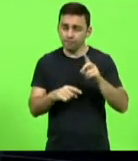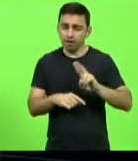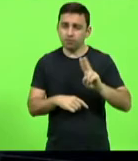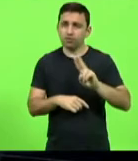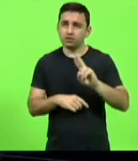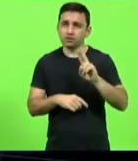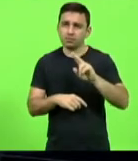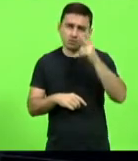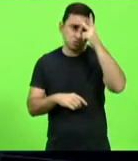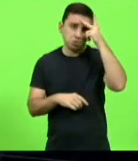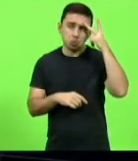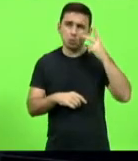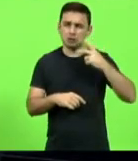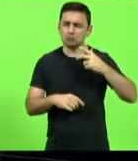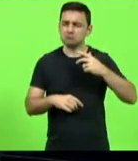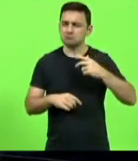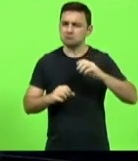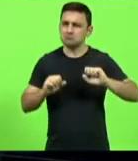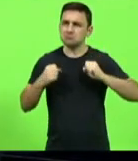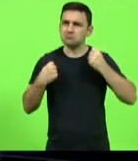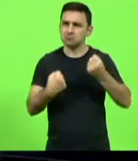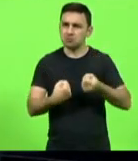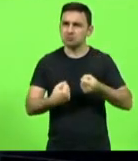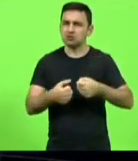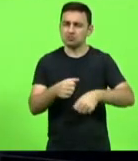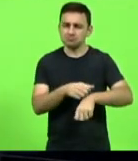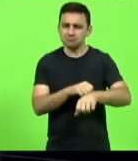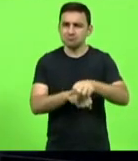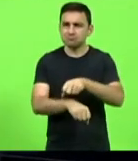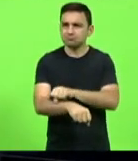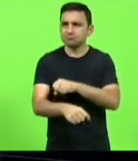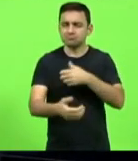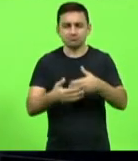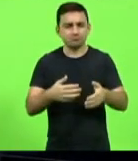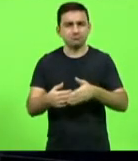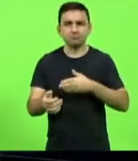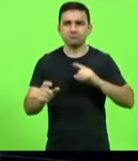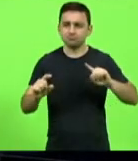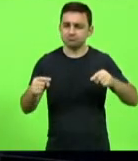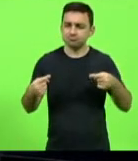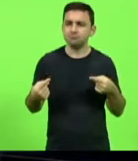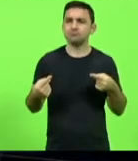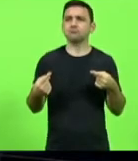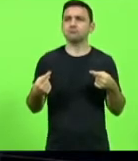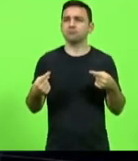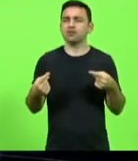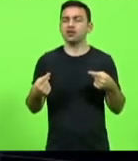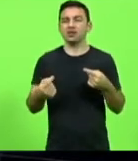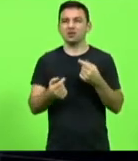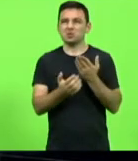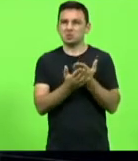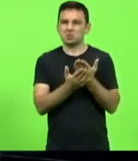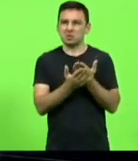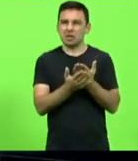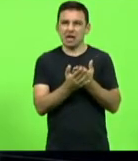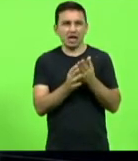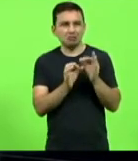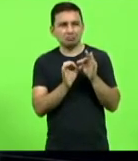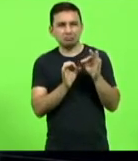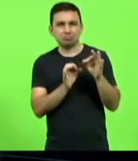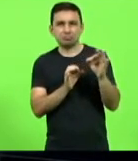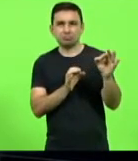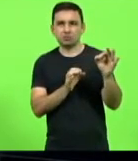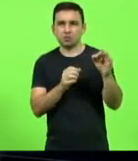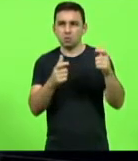pessoas guerreiras que batalham que enfrentam os desafios porque estudar numa escola no interior do município de